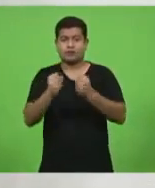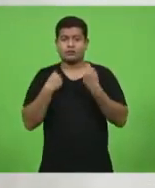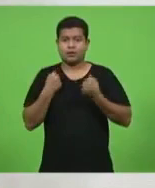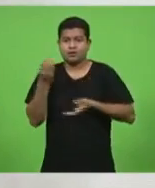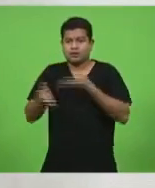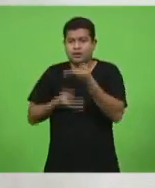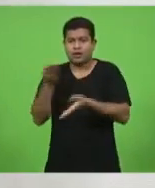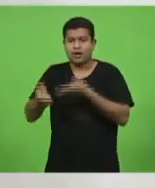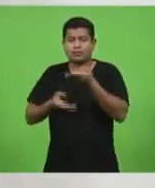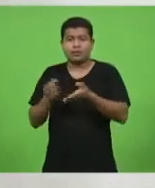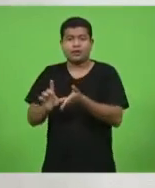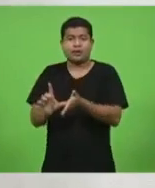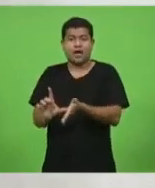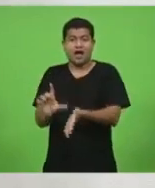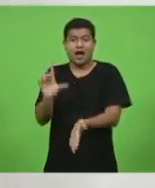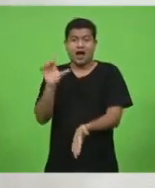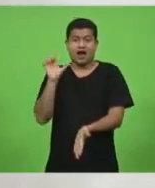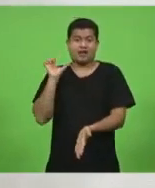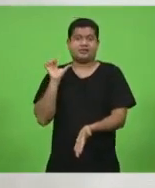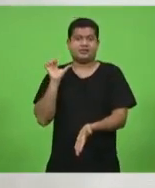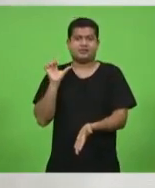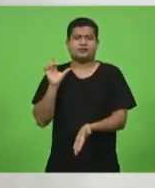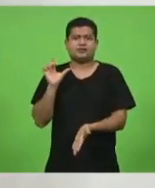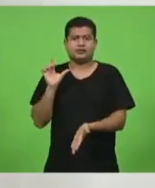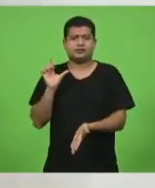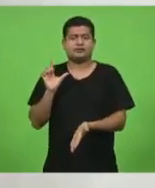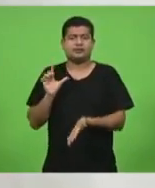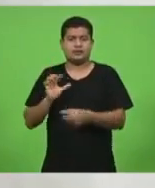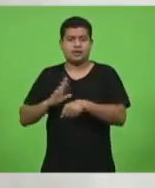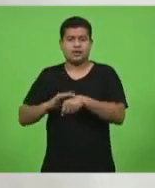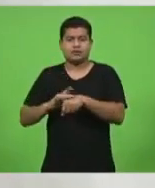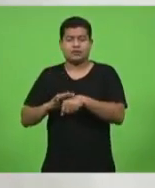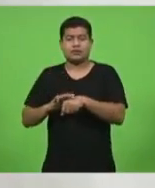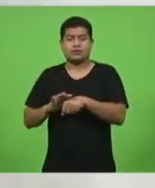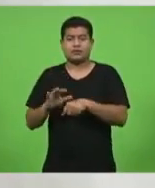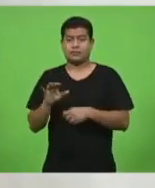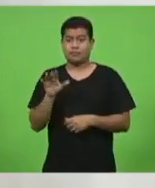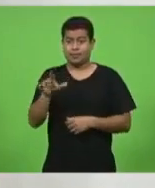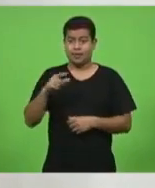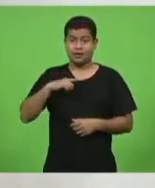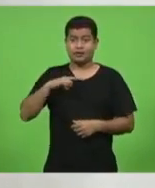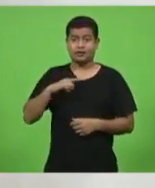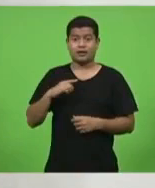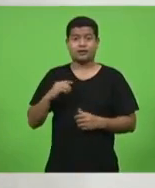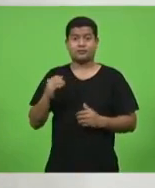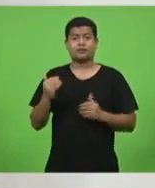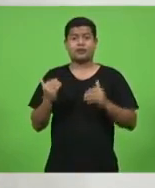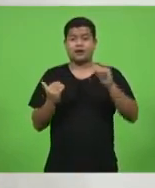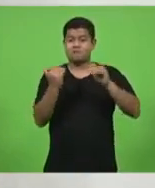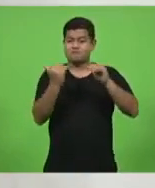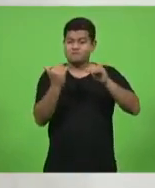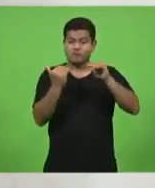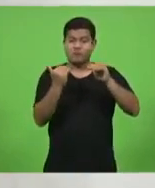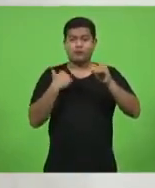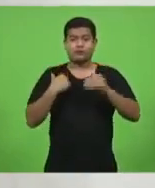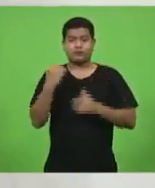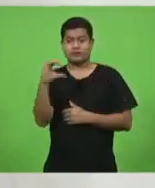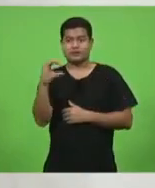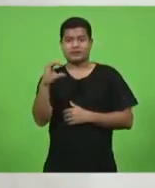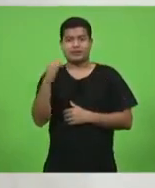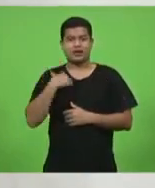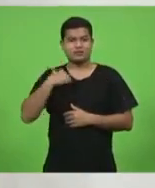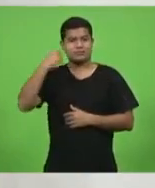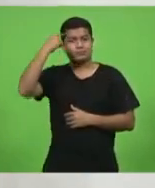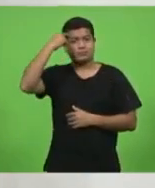tem o mesmo nível de ciência do que está falando de quem é contra o